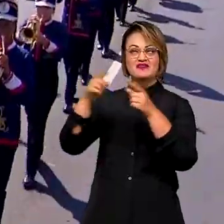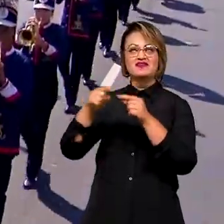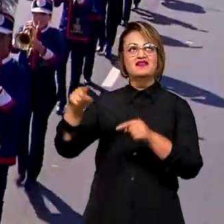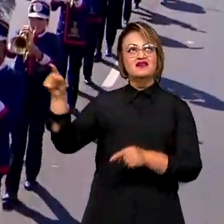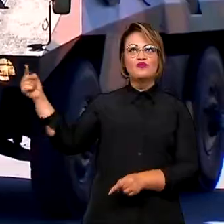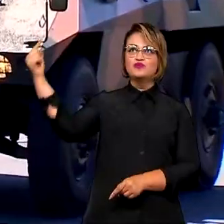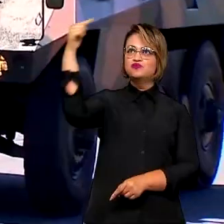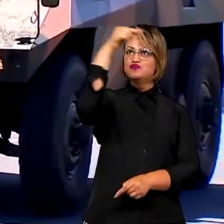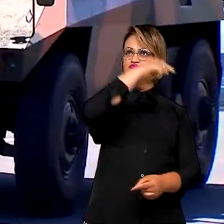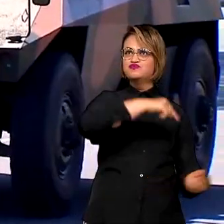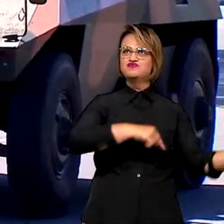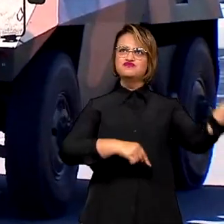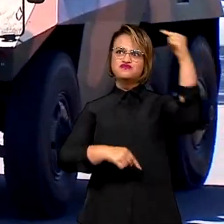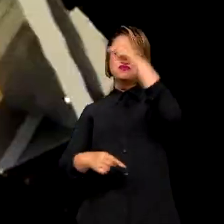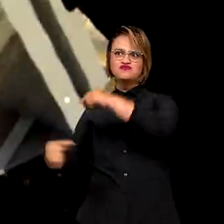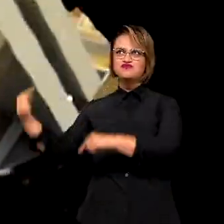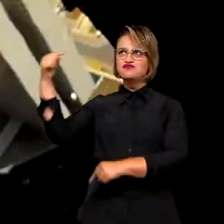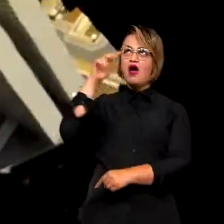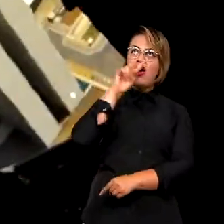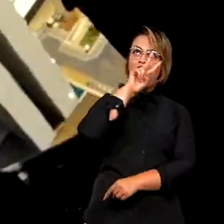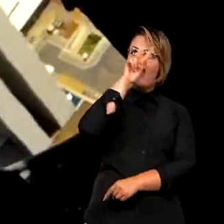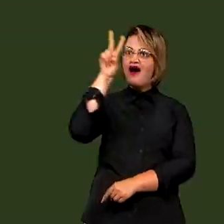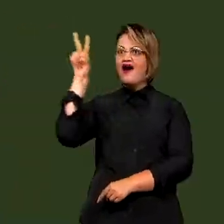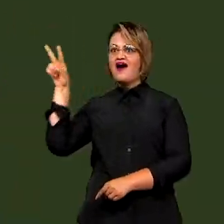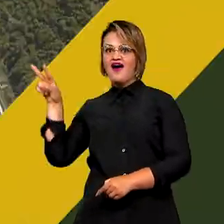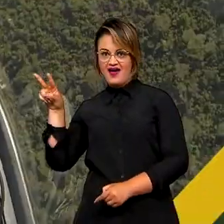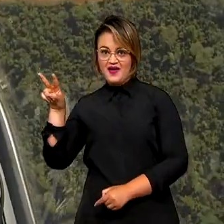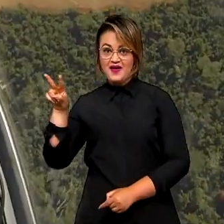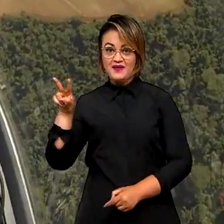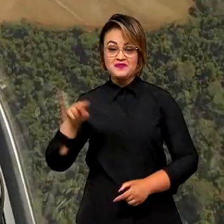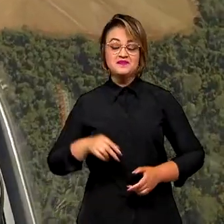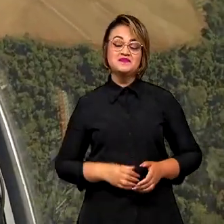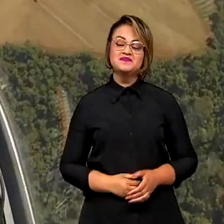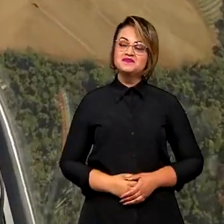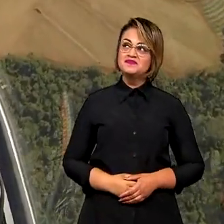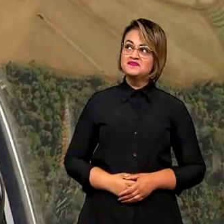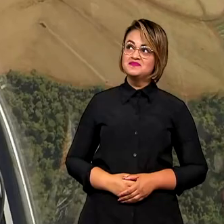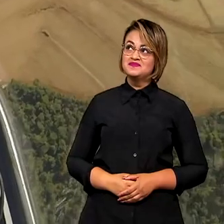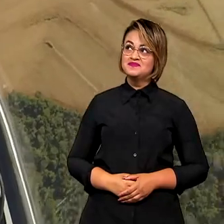O tradicional do estilo, o show da Esquadrilha da Fumaça. A